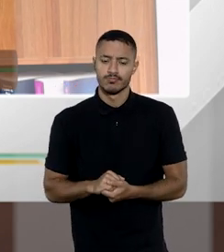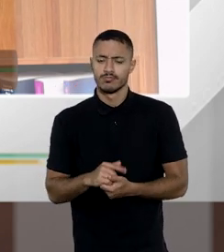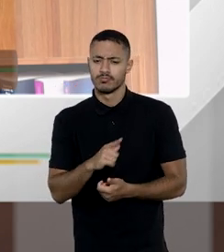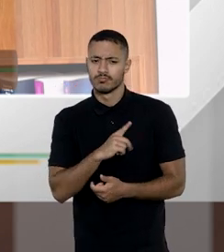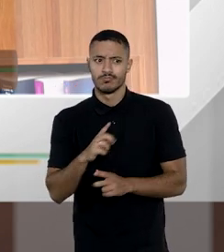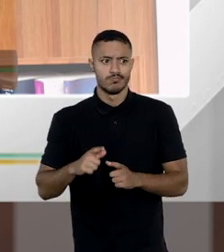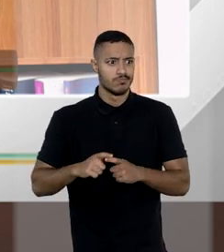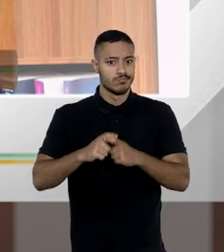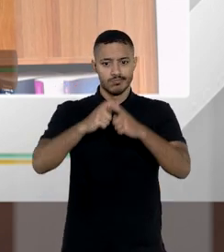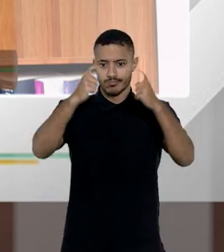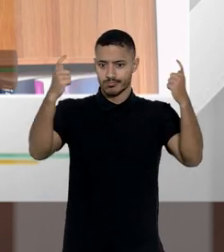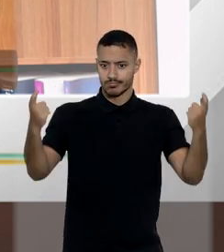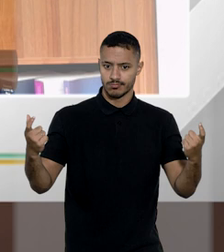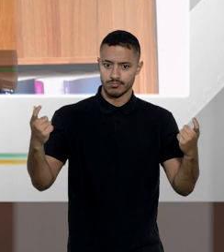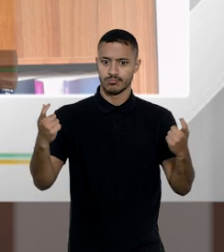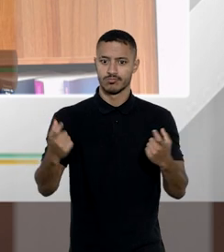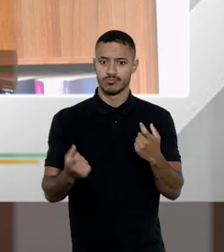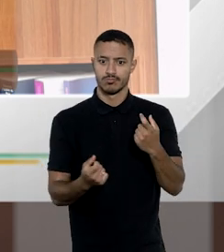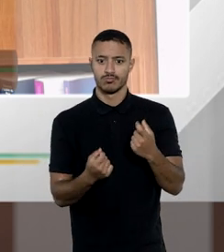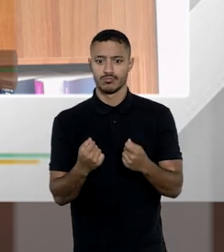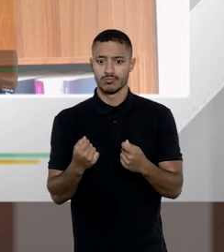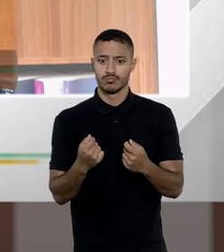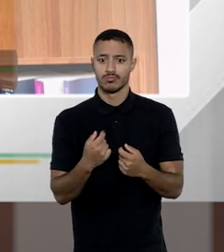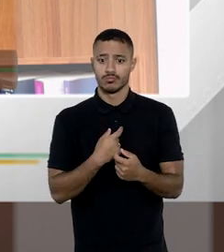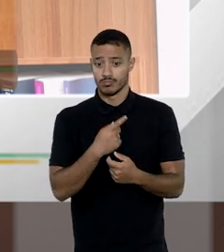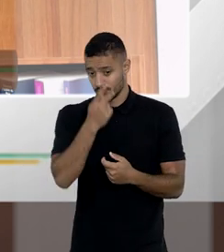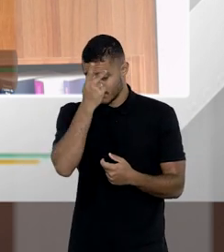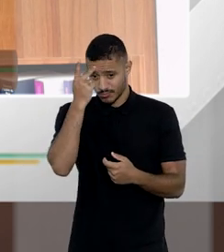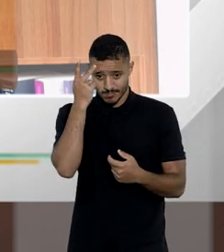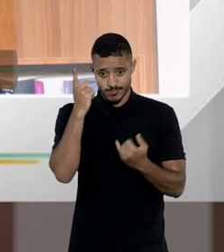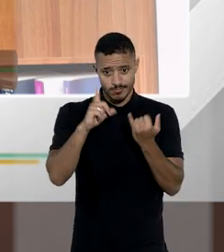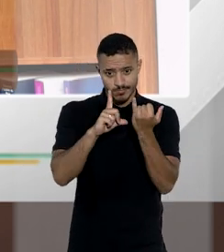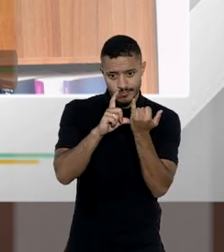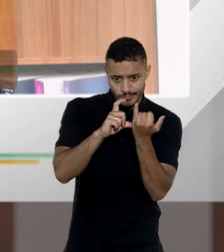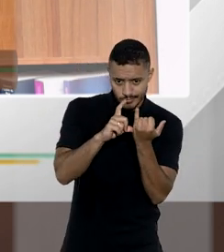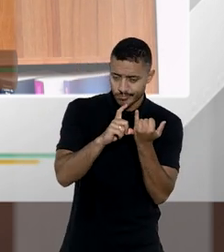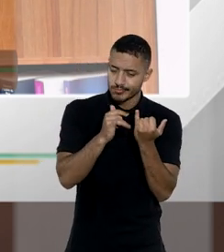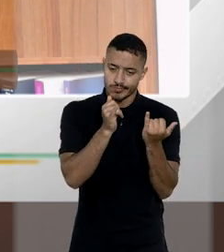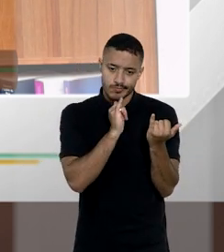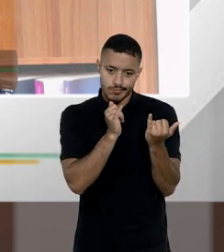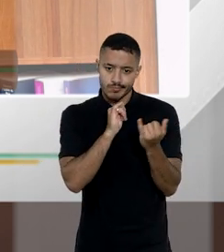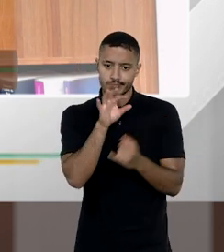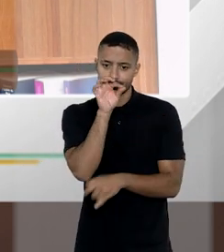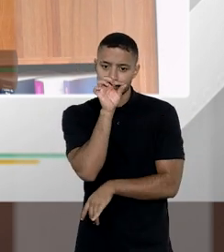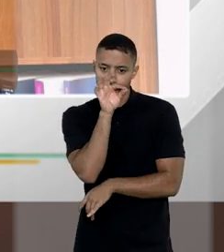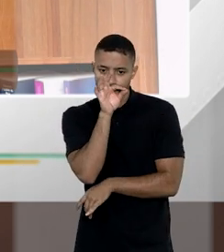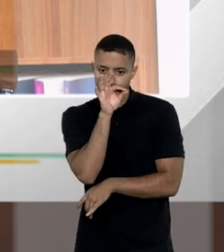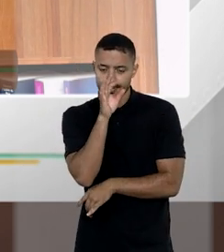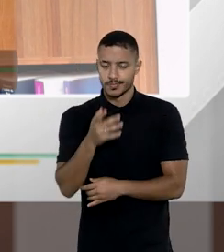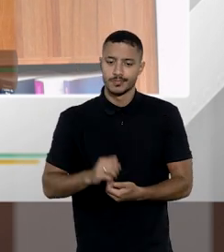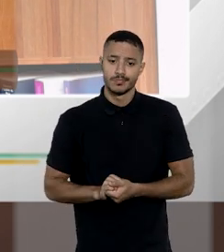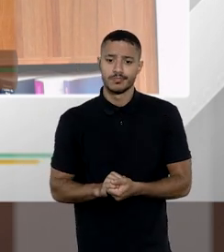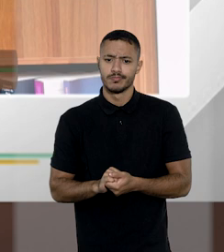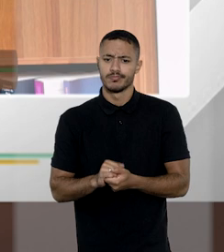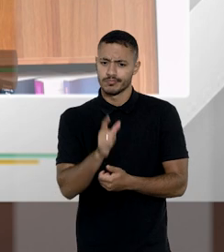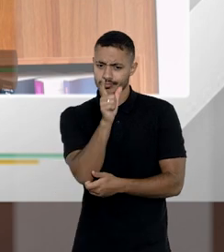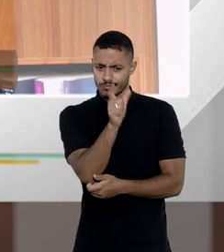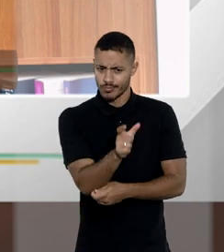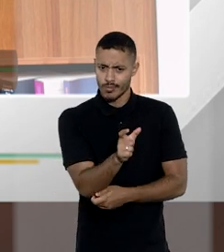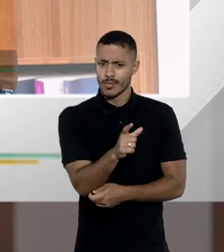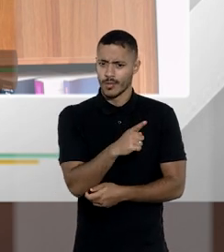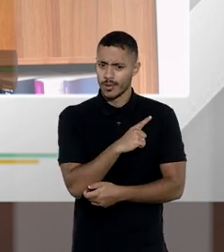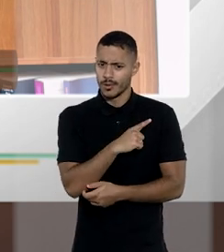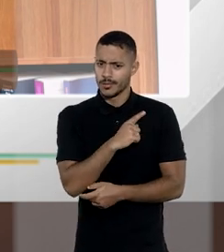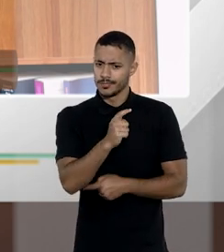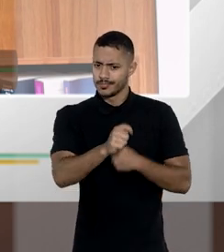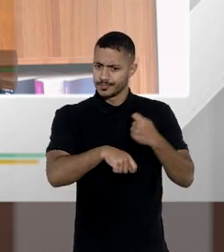você tem um crescimento exponencial do número de seguidores dessa pessoa nas redes sociais esse perfil ele